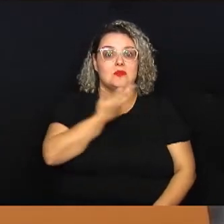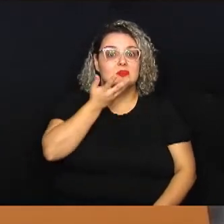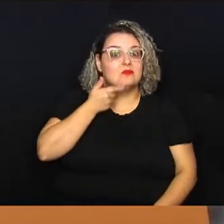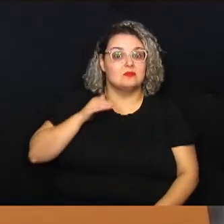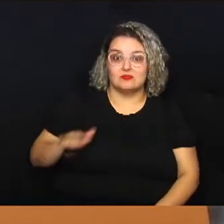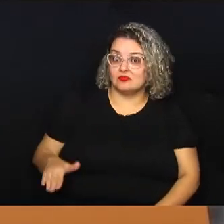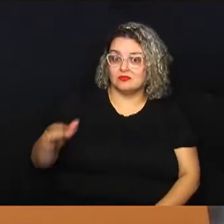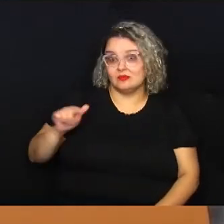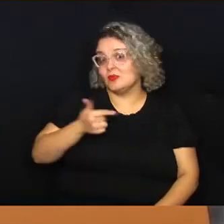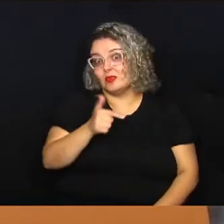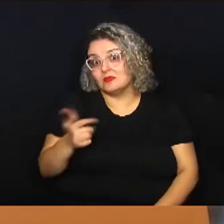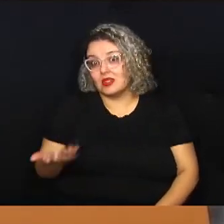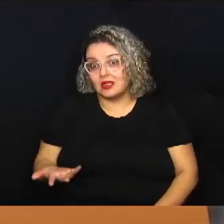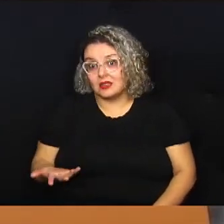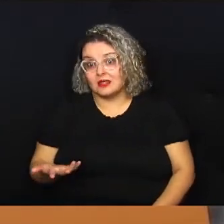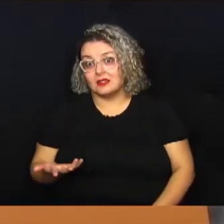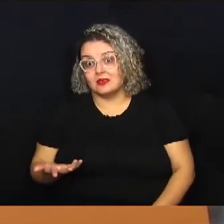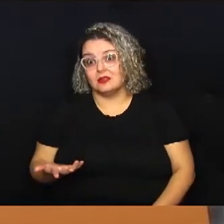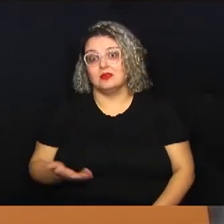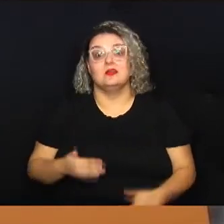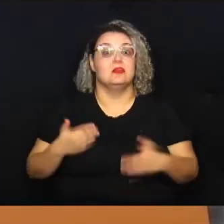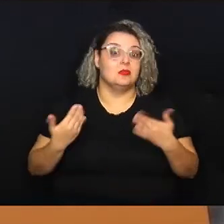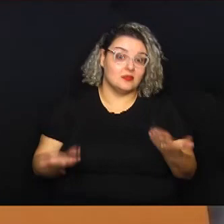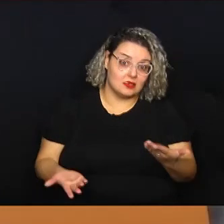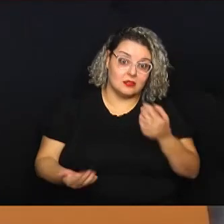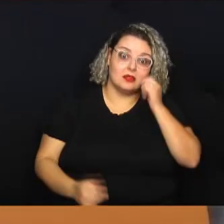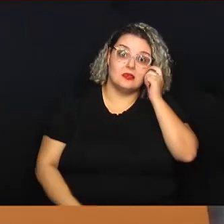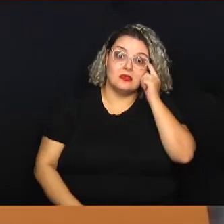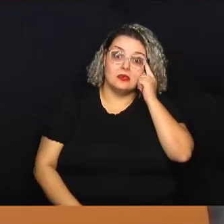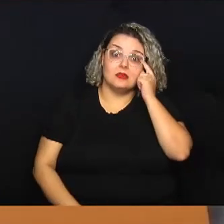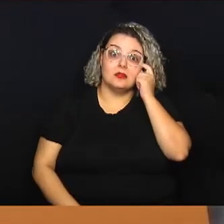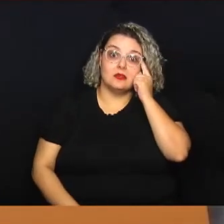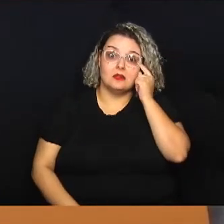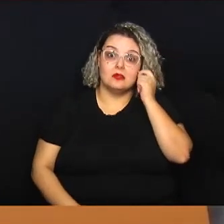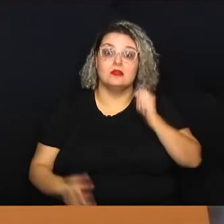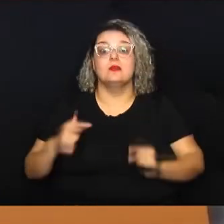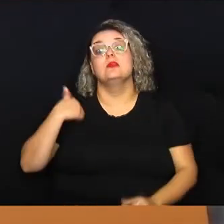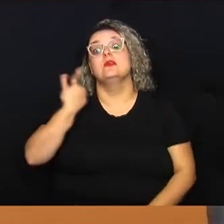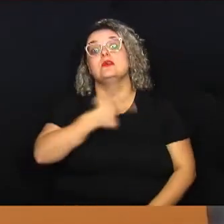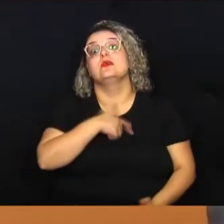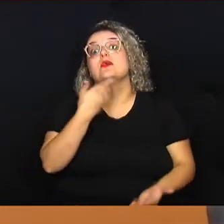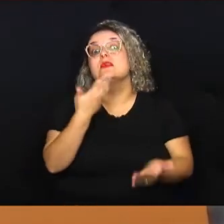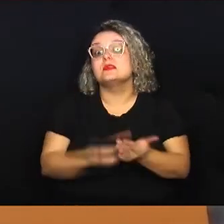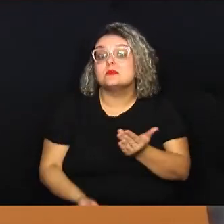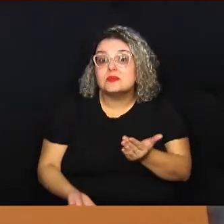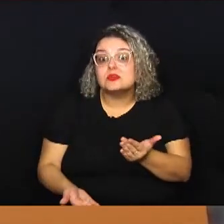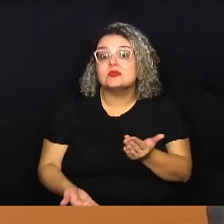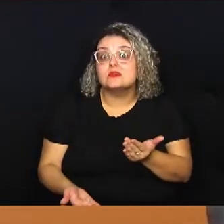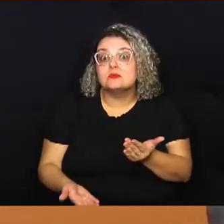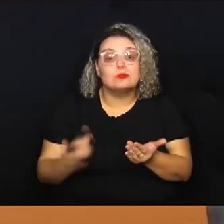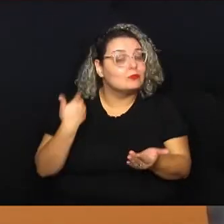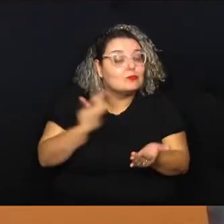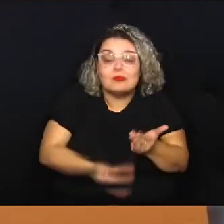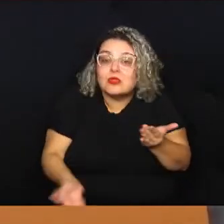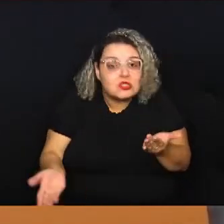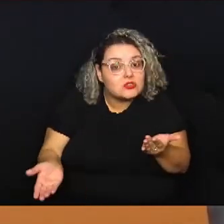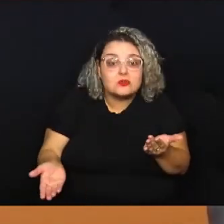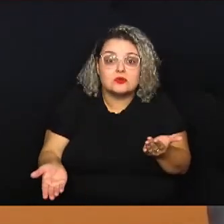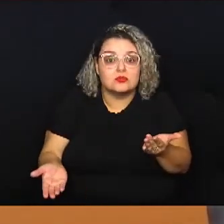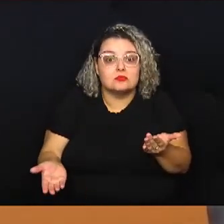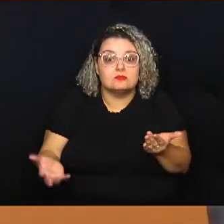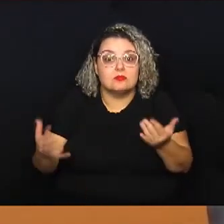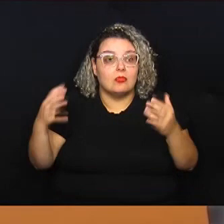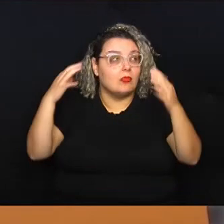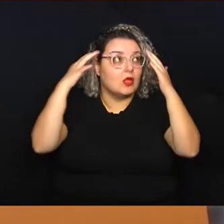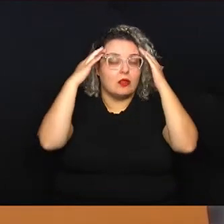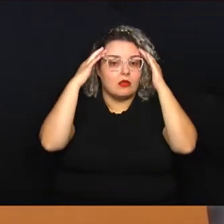existe. E nisso, nós estamos perdidos. Perdidos. Então, o